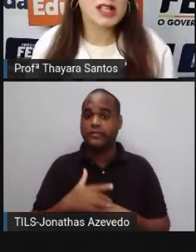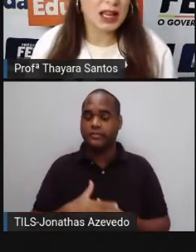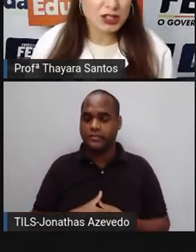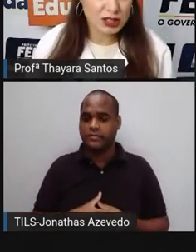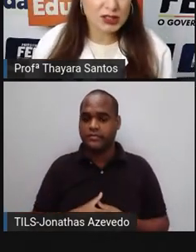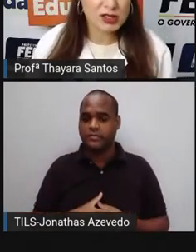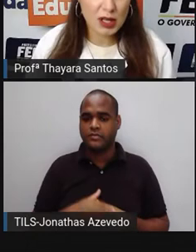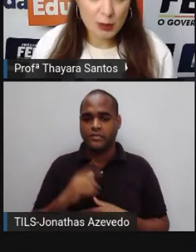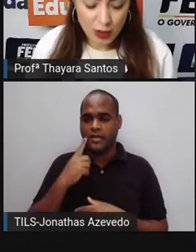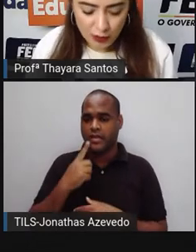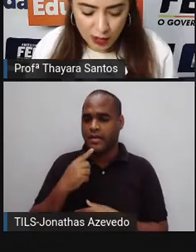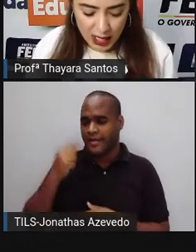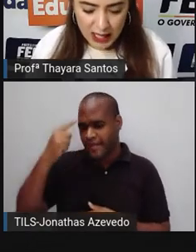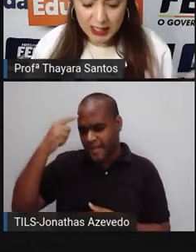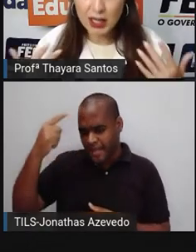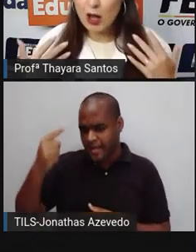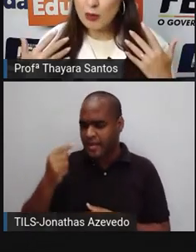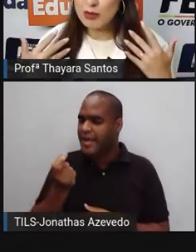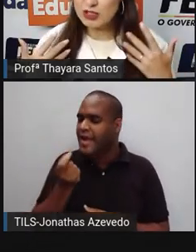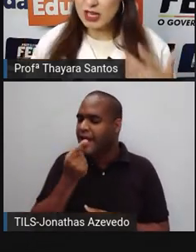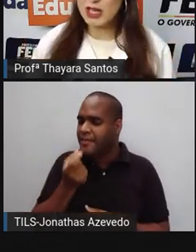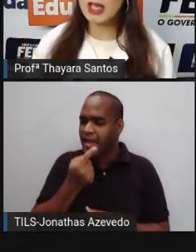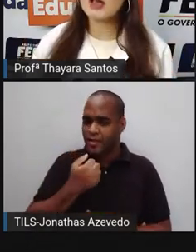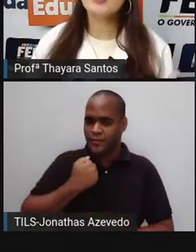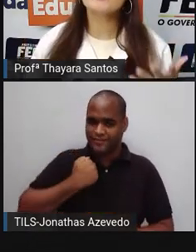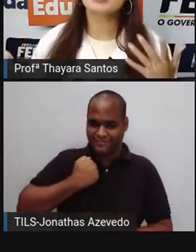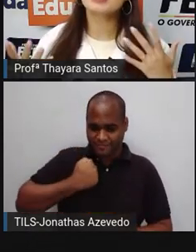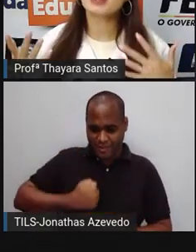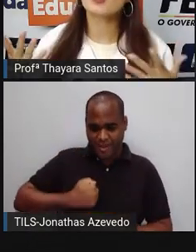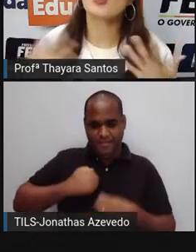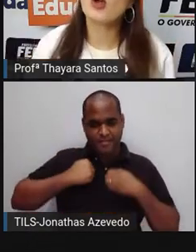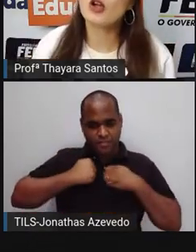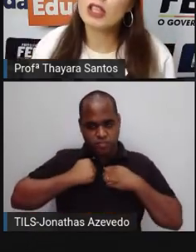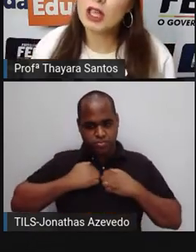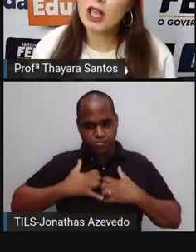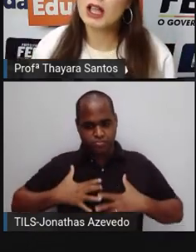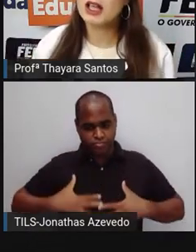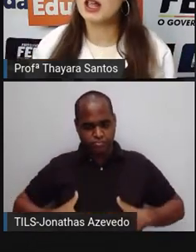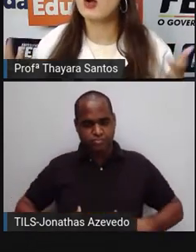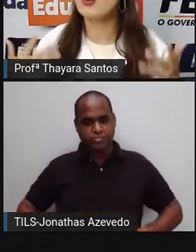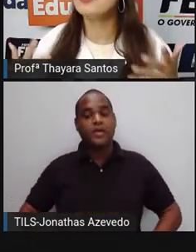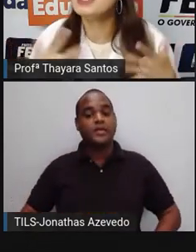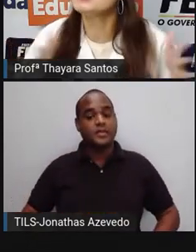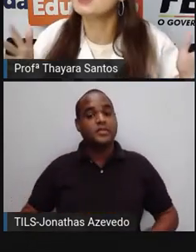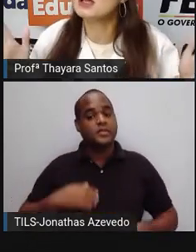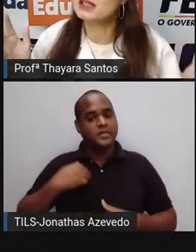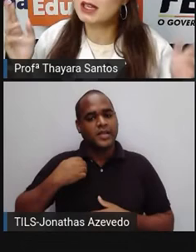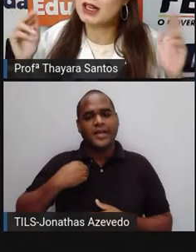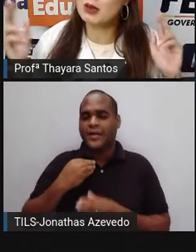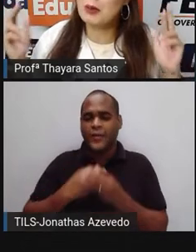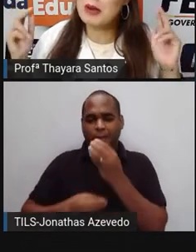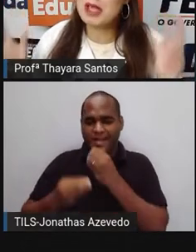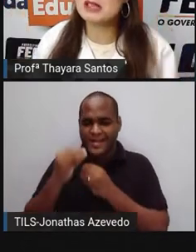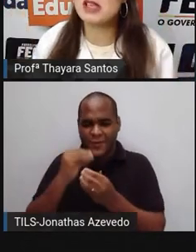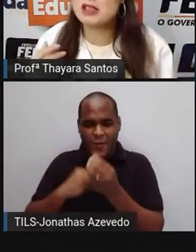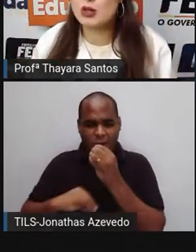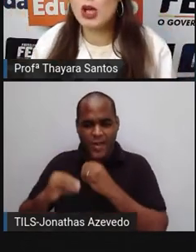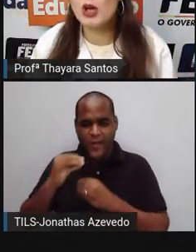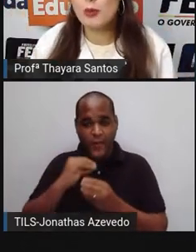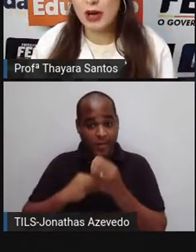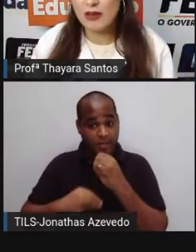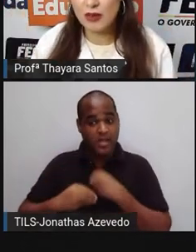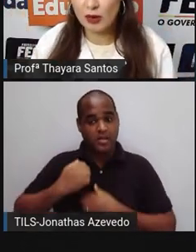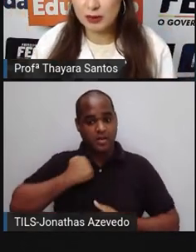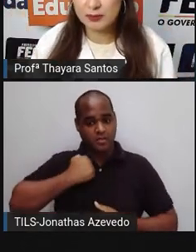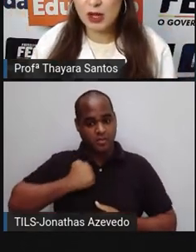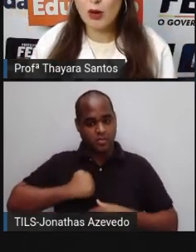utilizar laxantes. Provocar ali uma diarreia para que ela coloque aquela comida que ela comeu em excesso